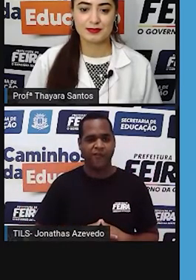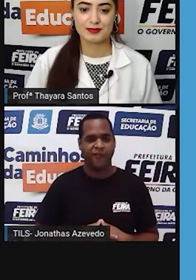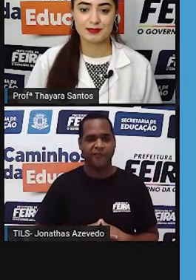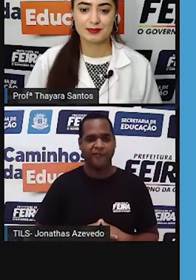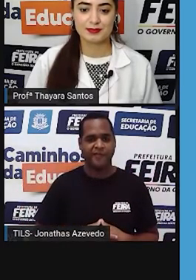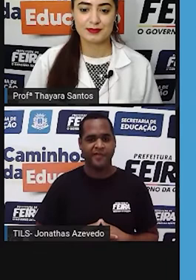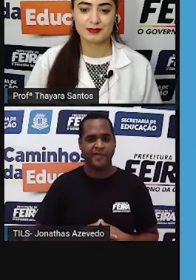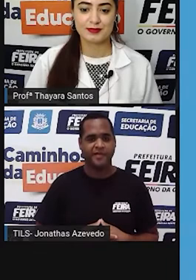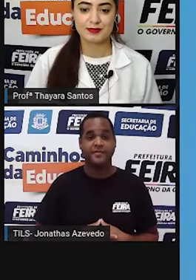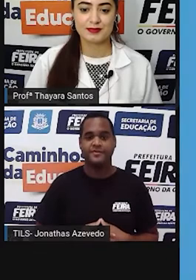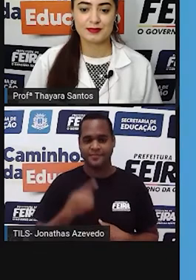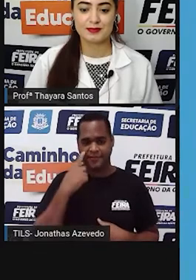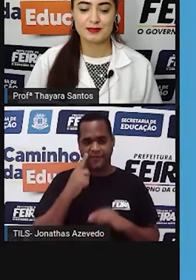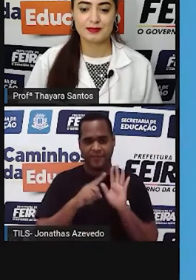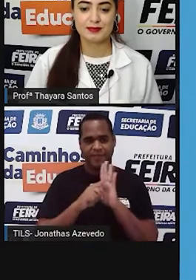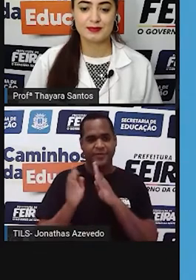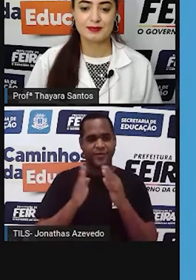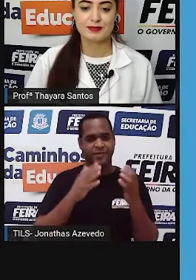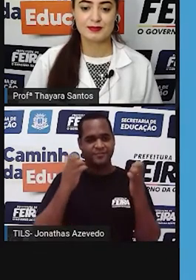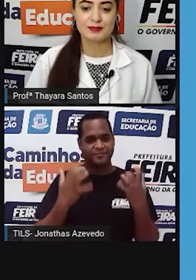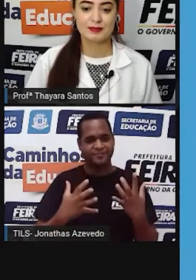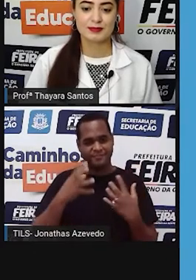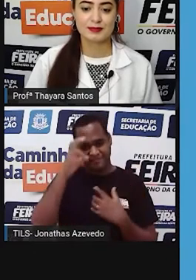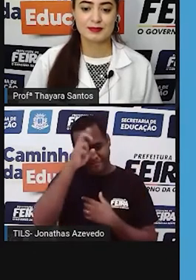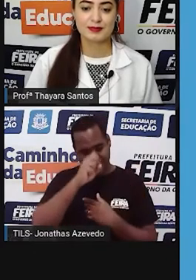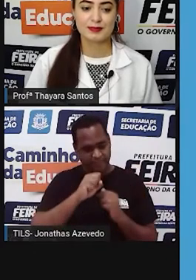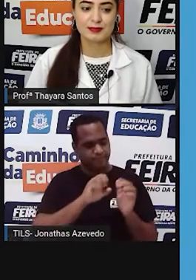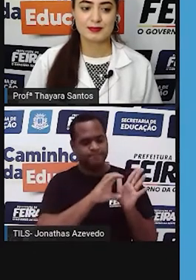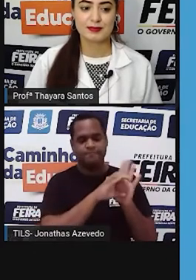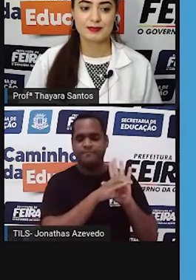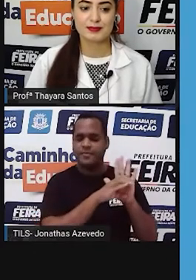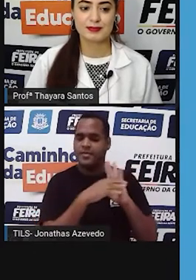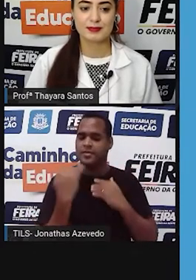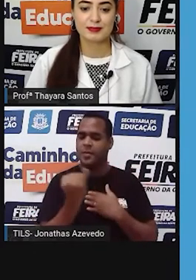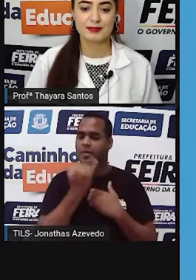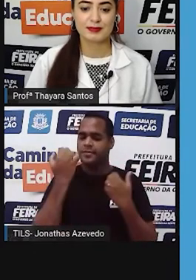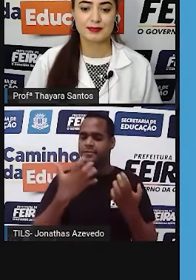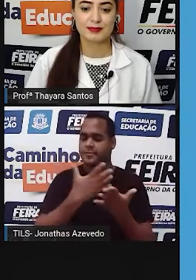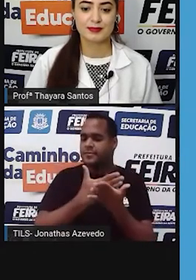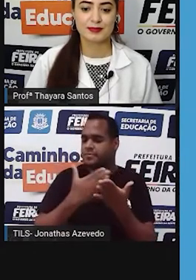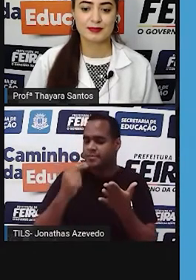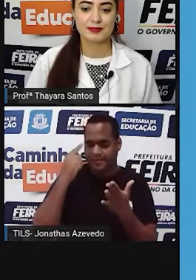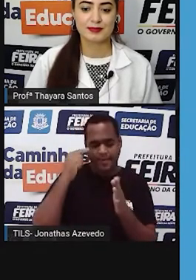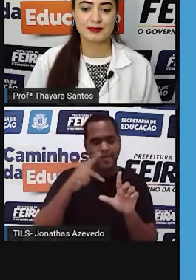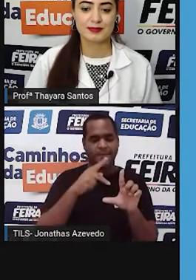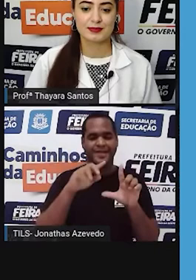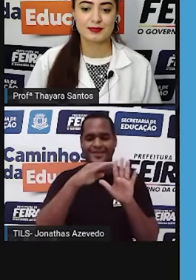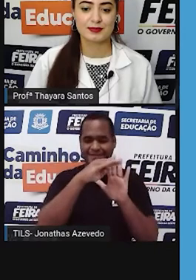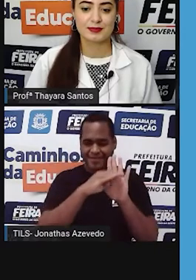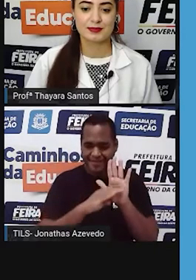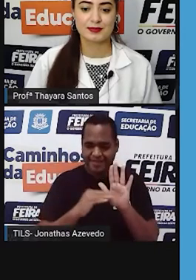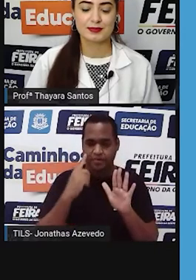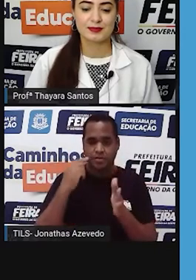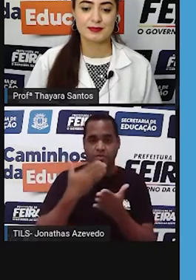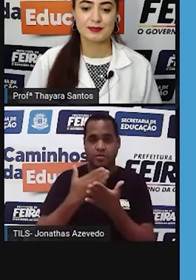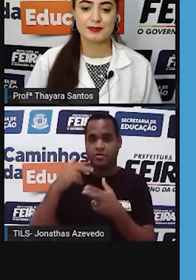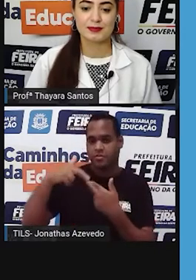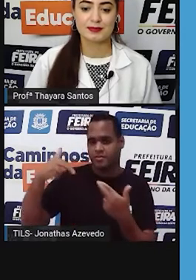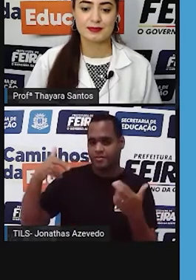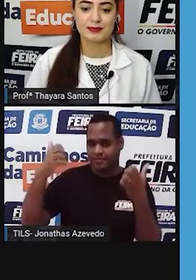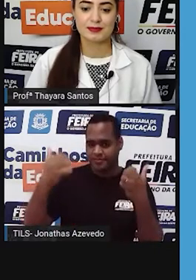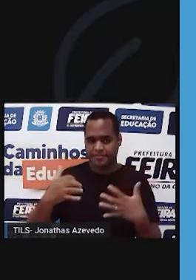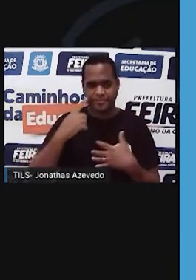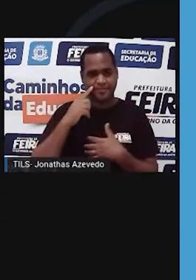E no vídeo de hoje nós vamos aprender conceitos importantes para dar início a nossa playlist de genética geral. E nós vamos entender os